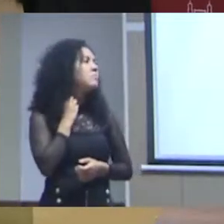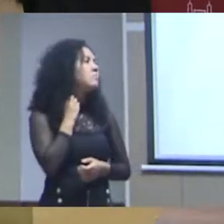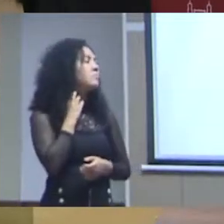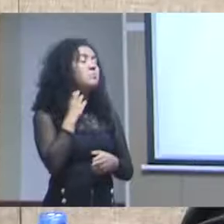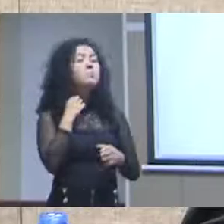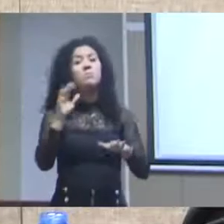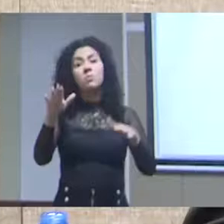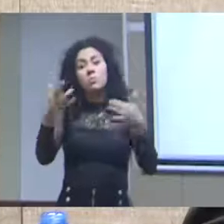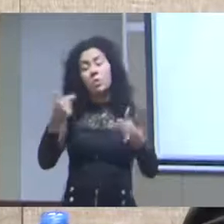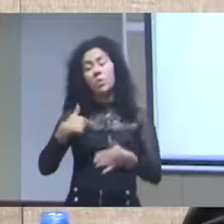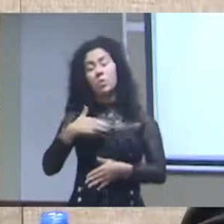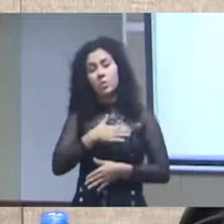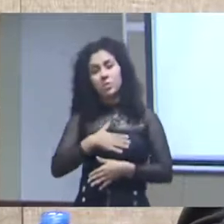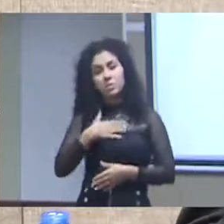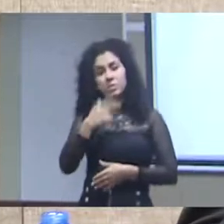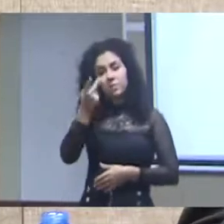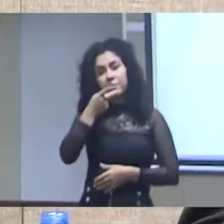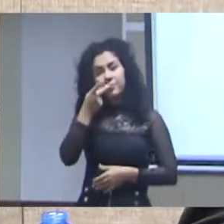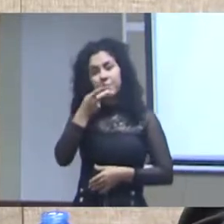privado